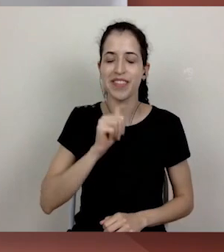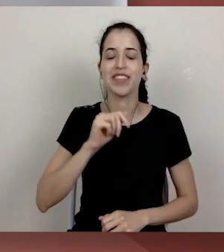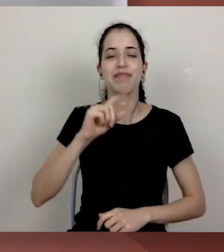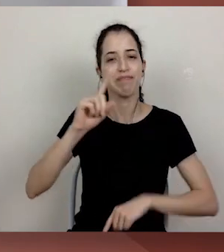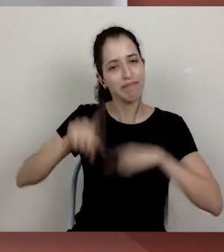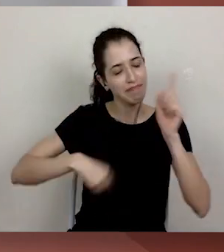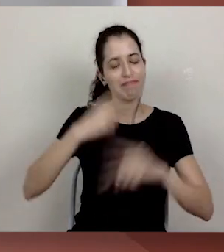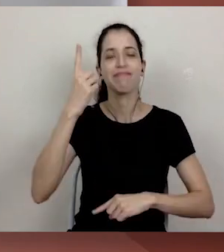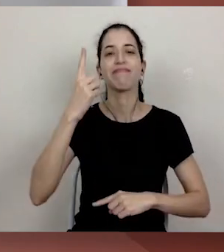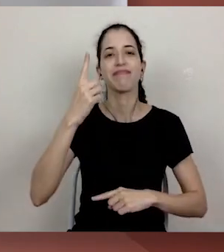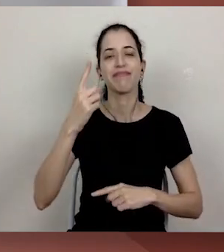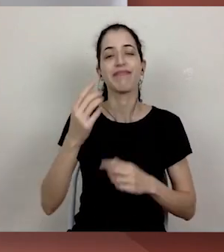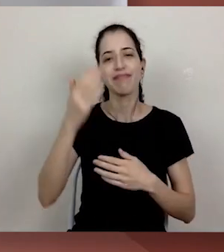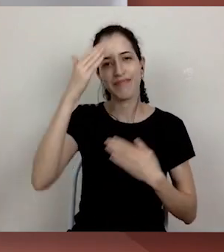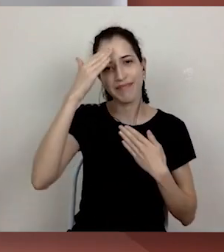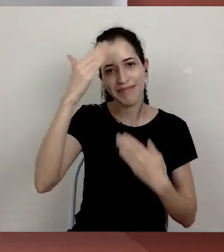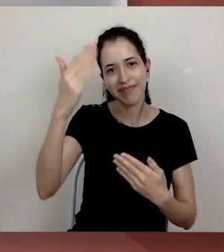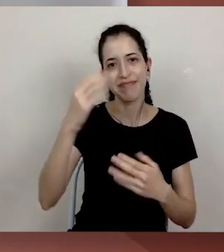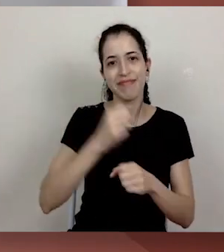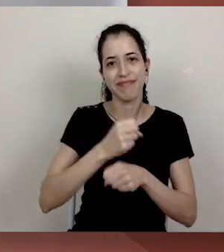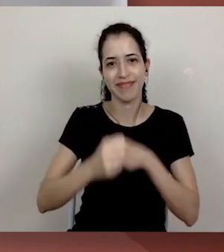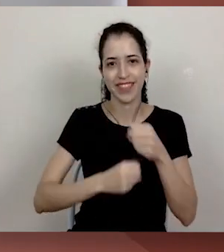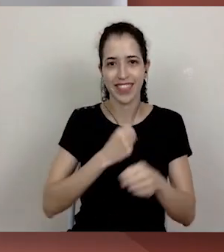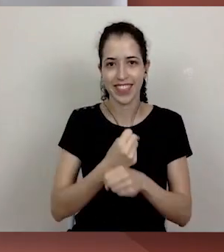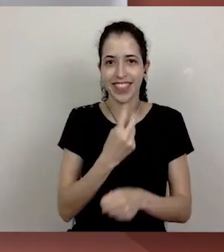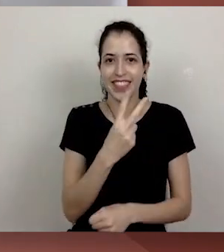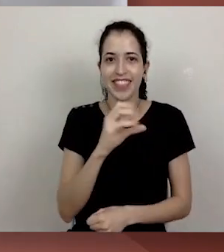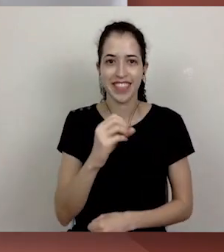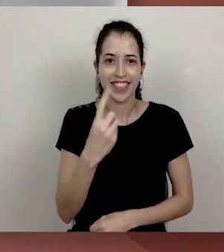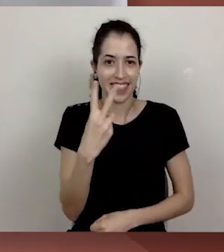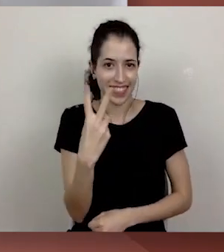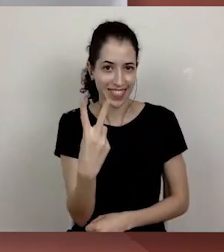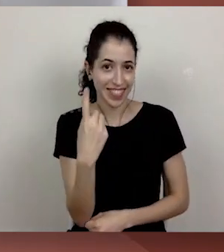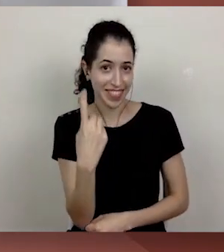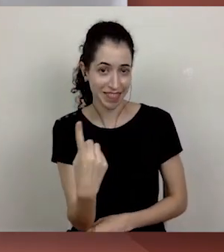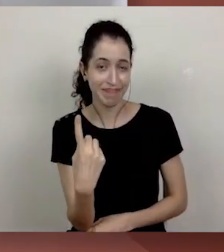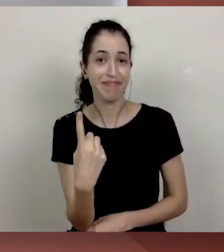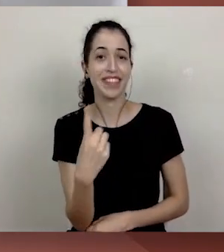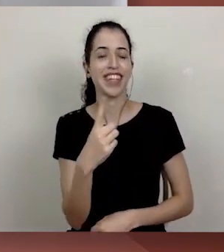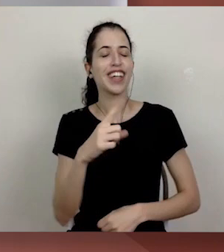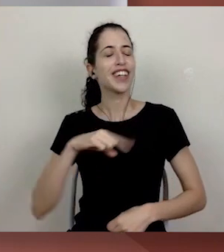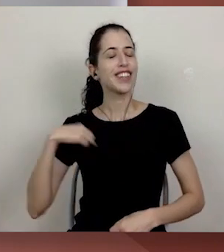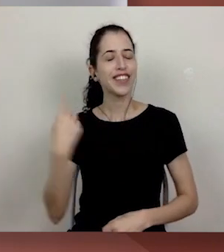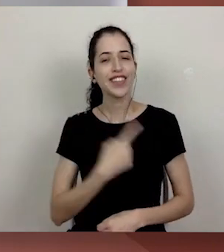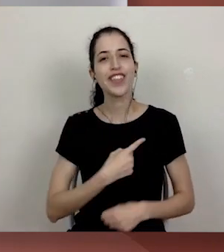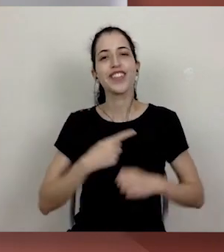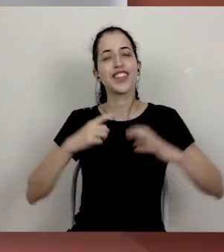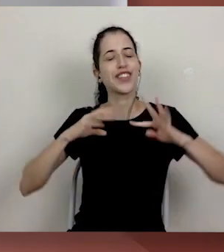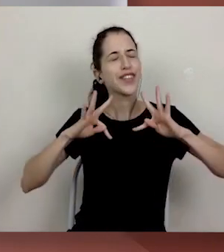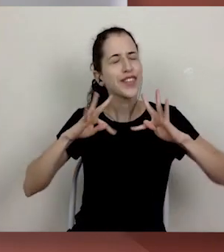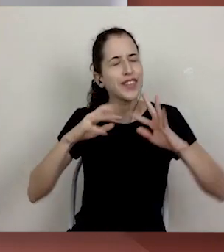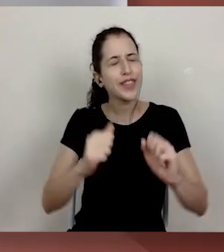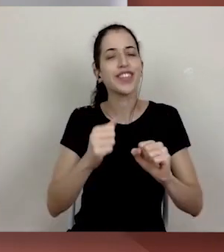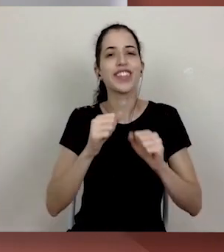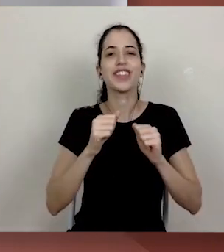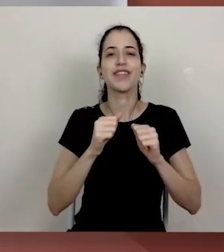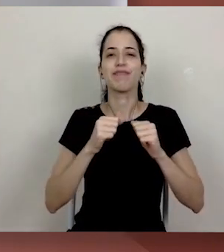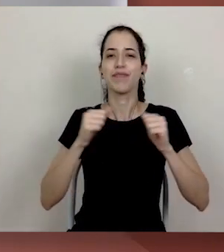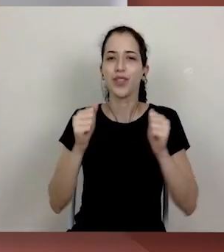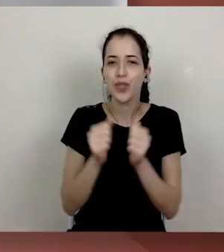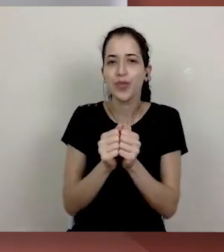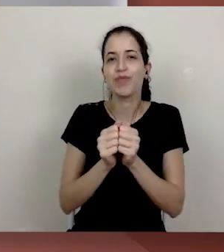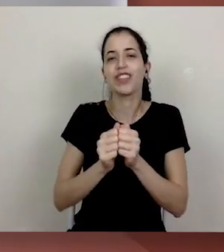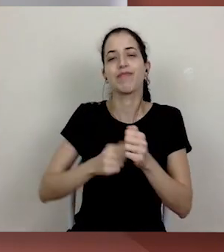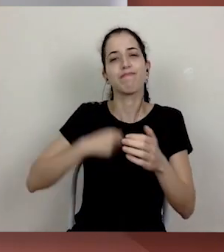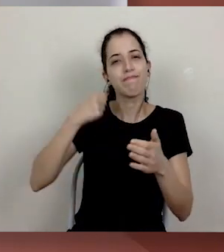Muito obrigada. Que 2021 encontre todas nós juntas, avançando,